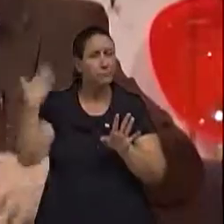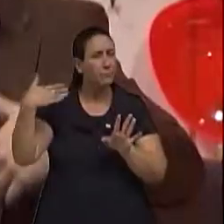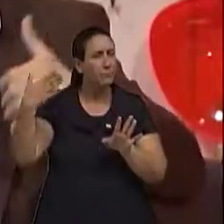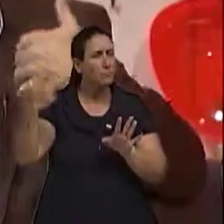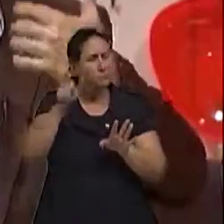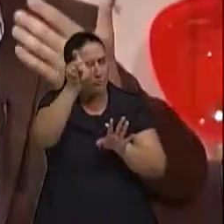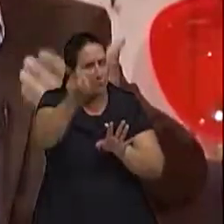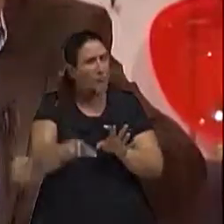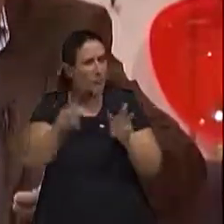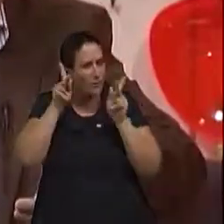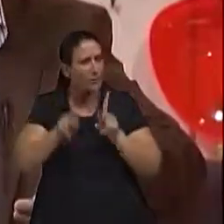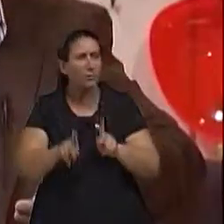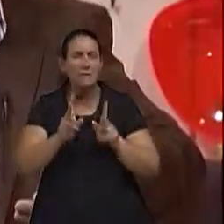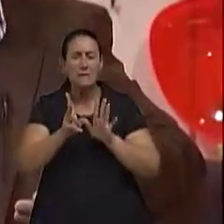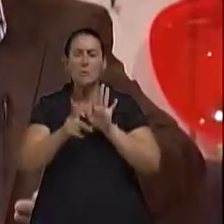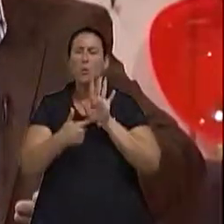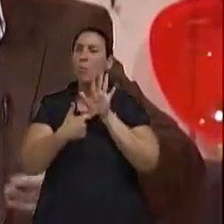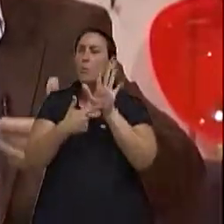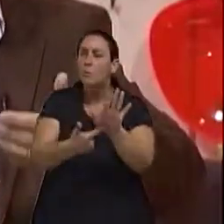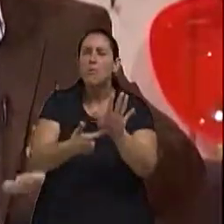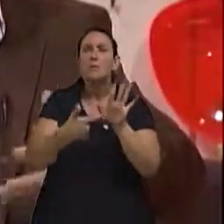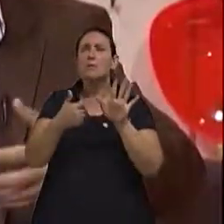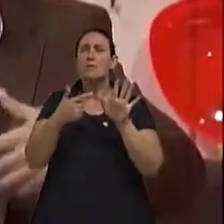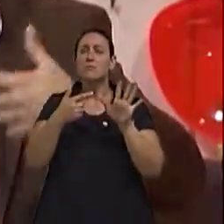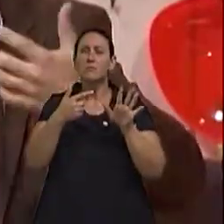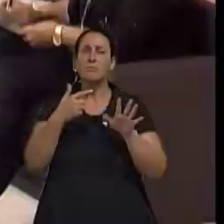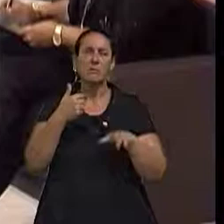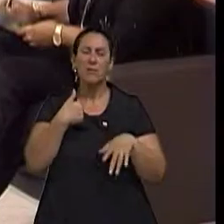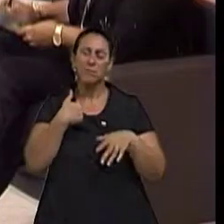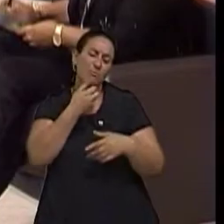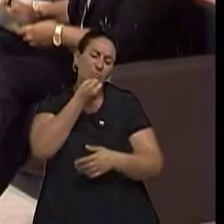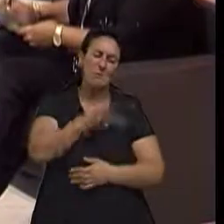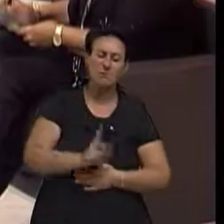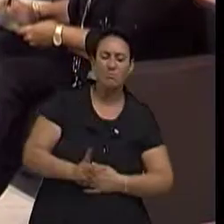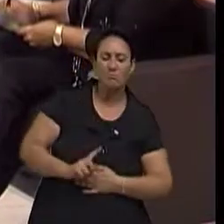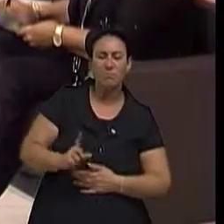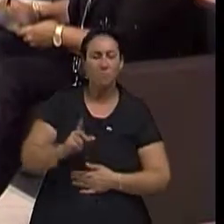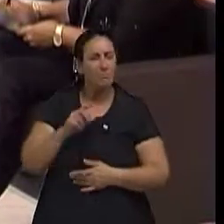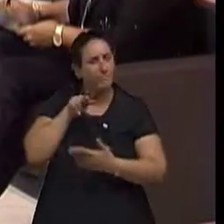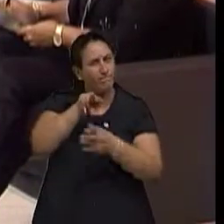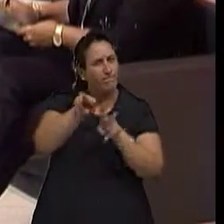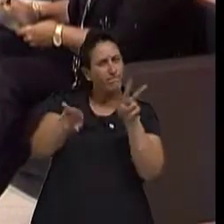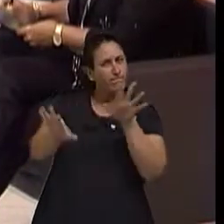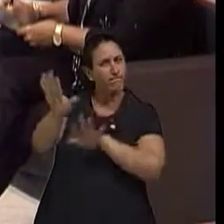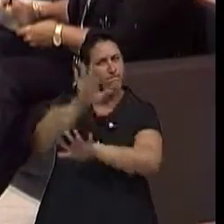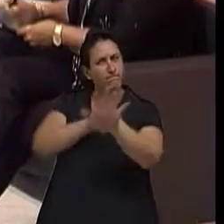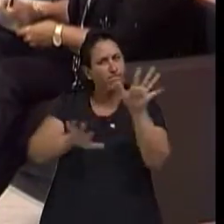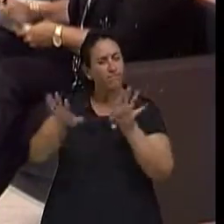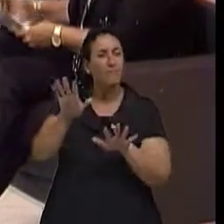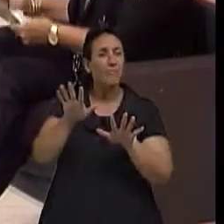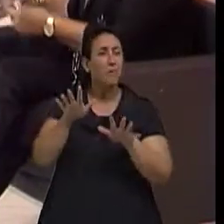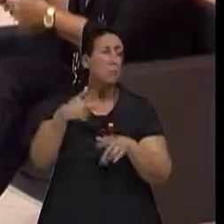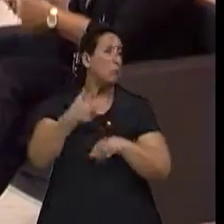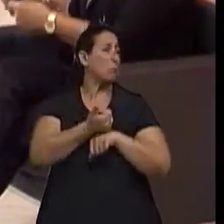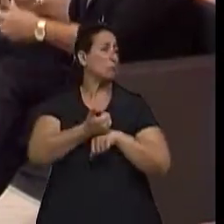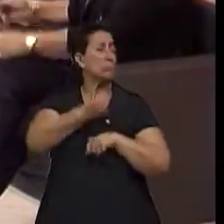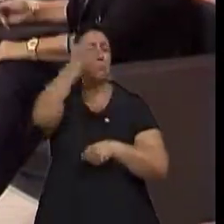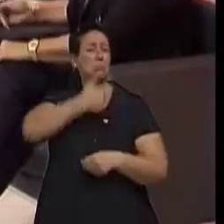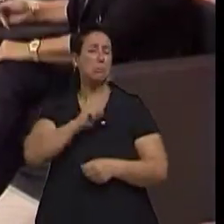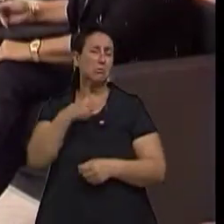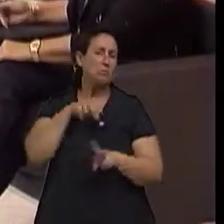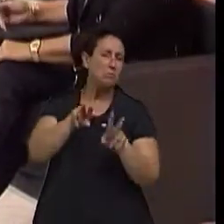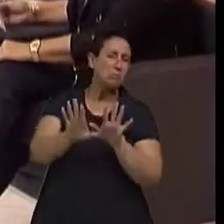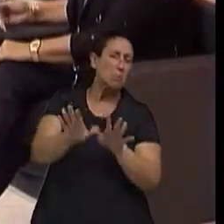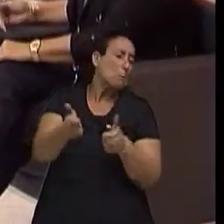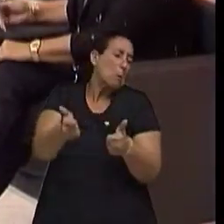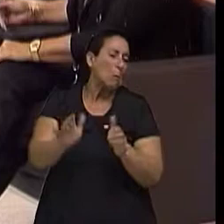pessoa geralmente comunica os familiares de que não está bem, mas elas não são profissionais, elas não lidam com isso. O mais